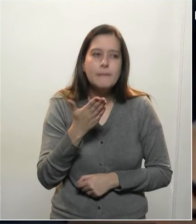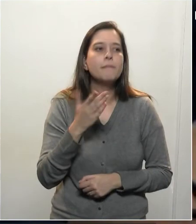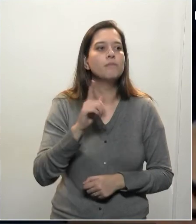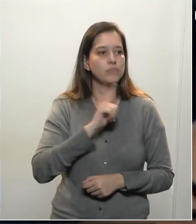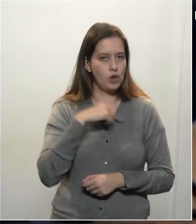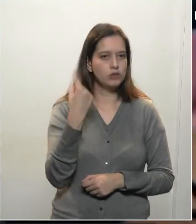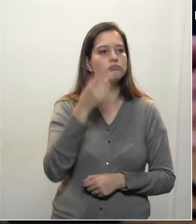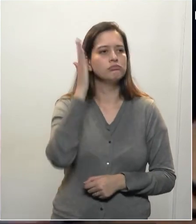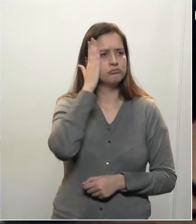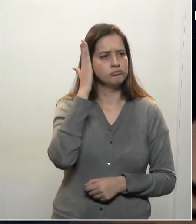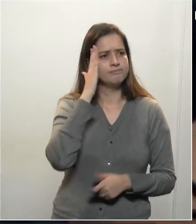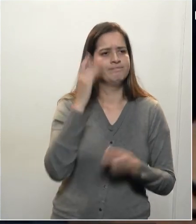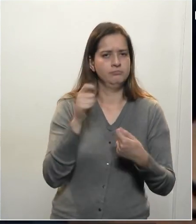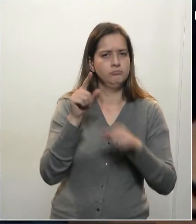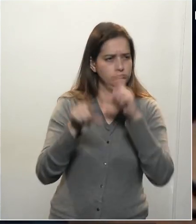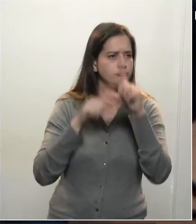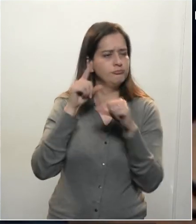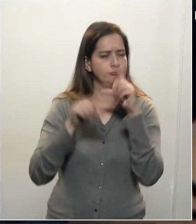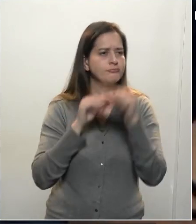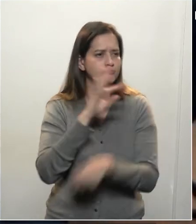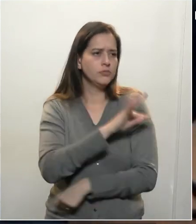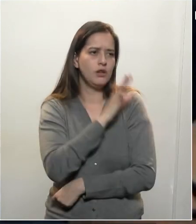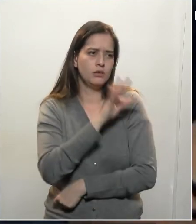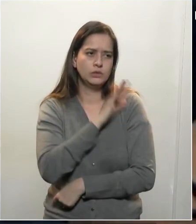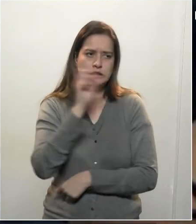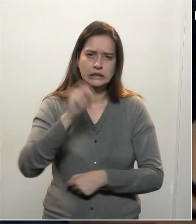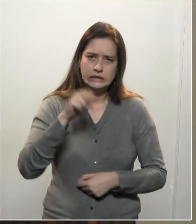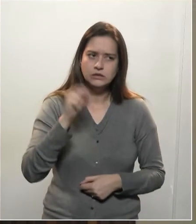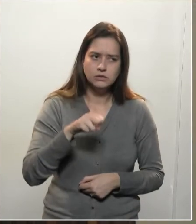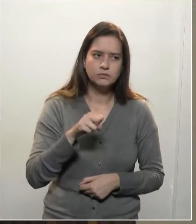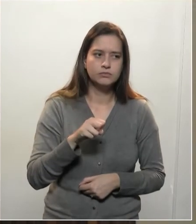ser técnica, sim, por mais que alguns duvidem.